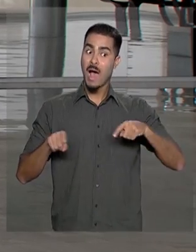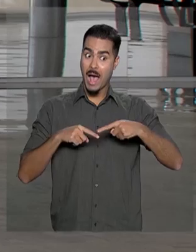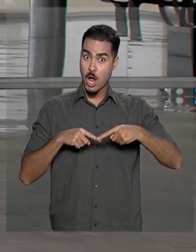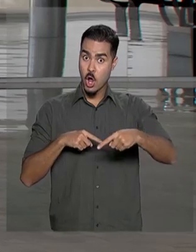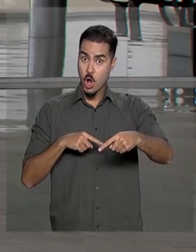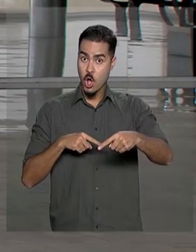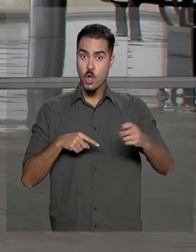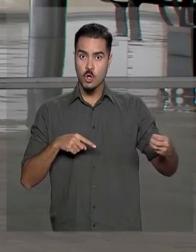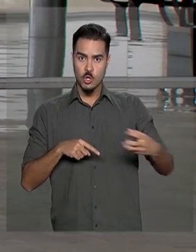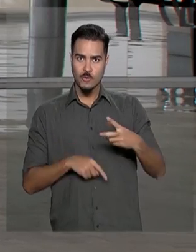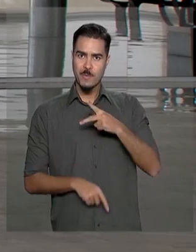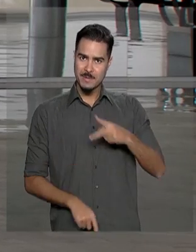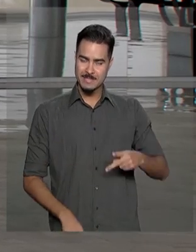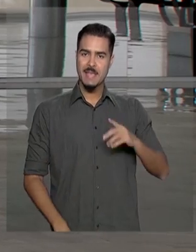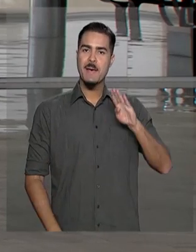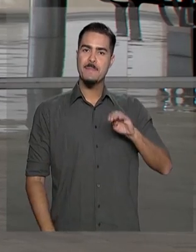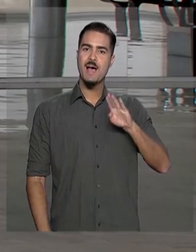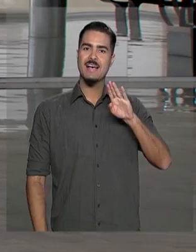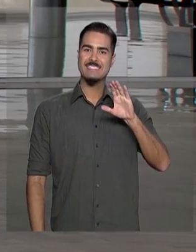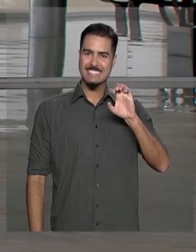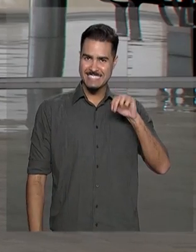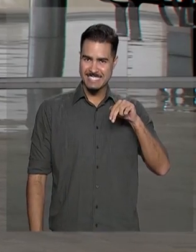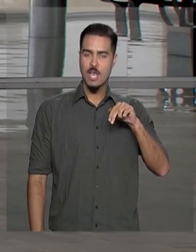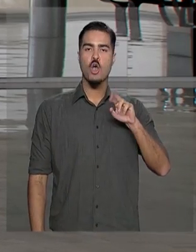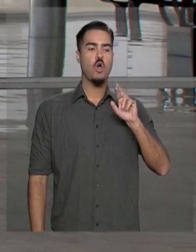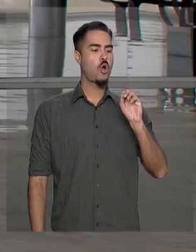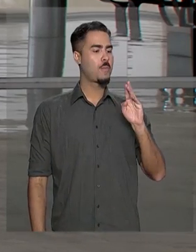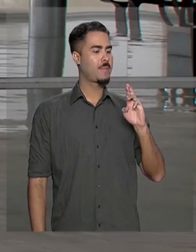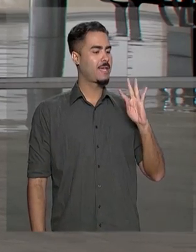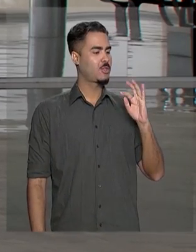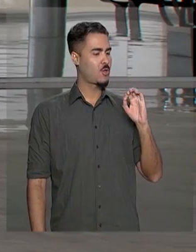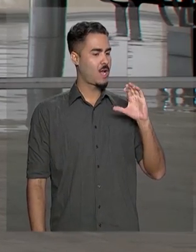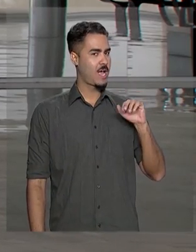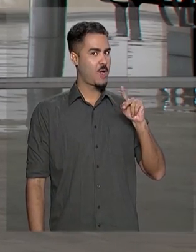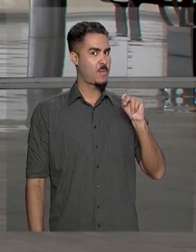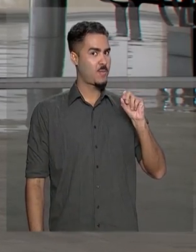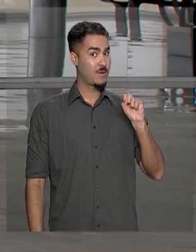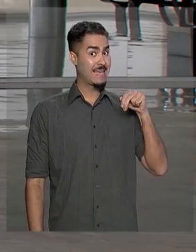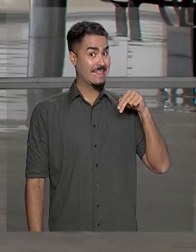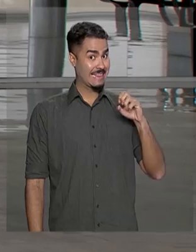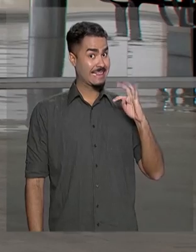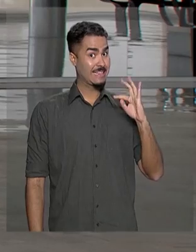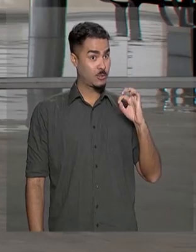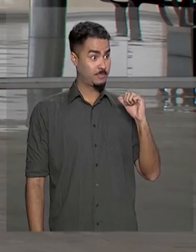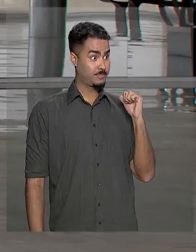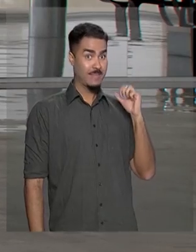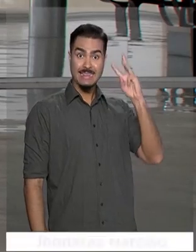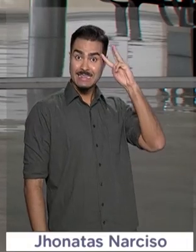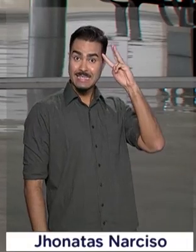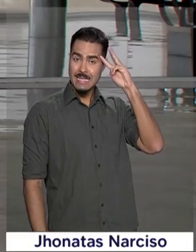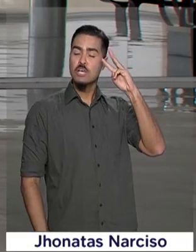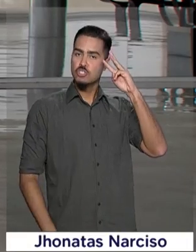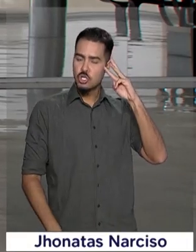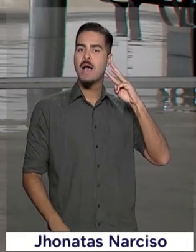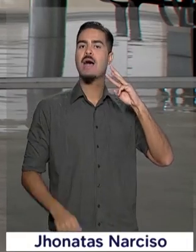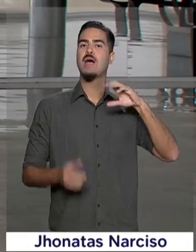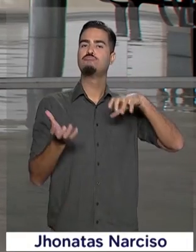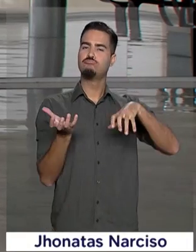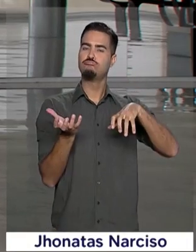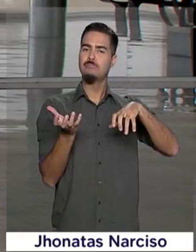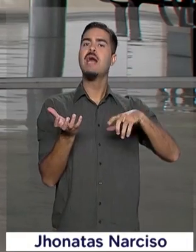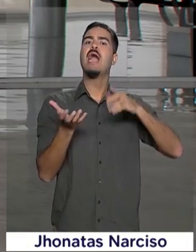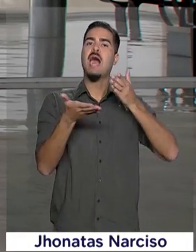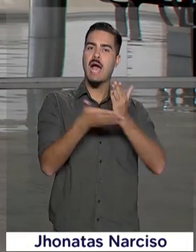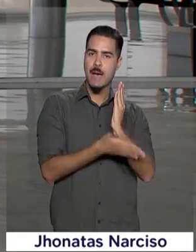ao novo presidente do Banco Central, Roberto Campos Neto. Na última terça-feira, o Senado Federal aprovou a indicação de